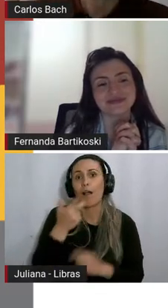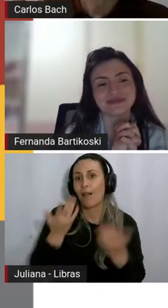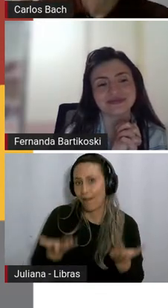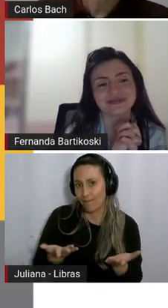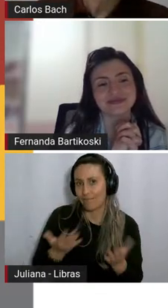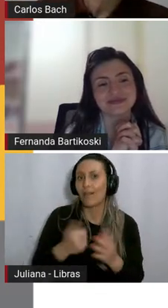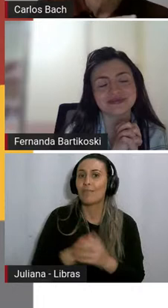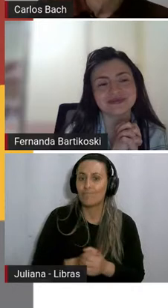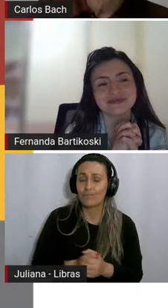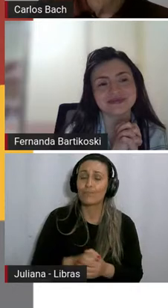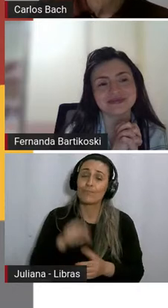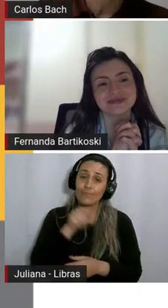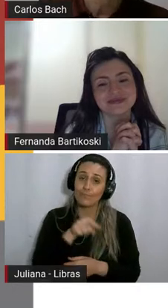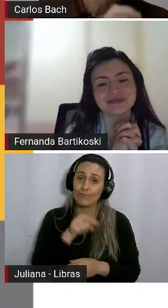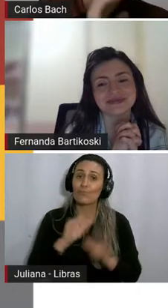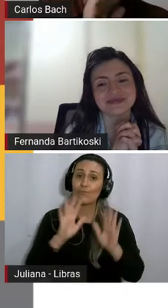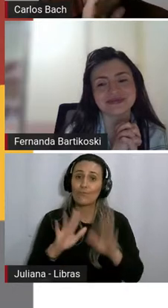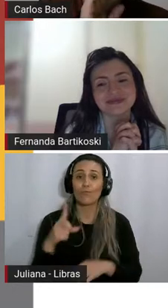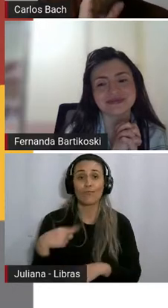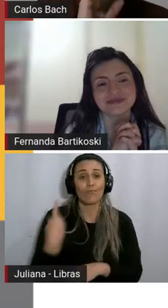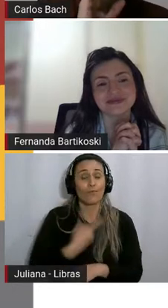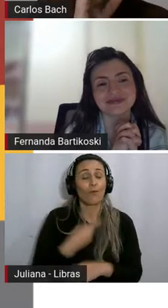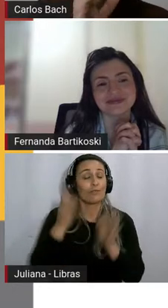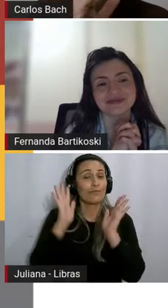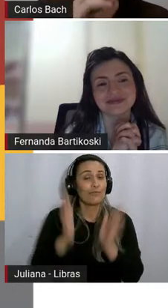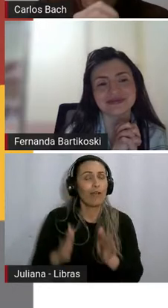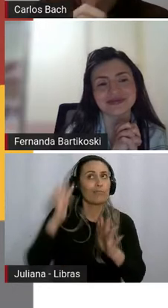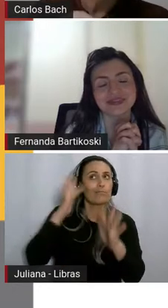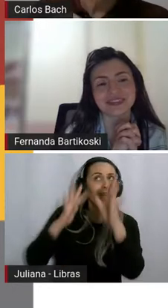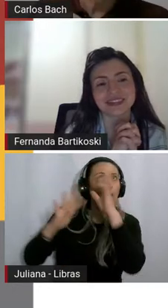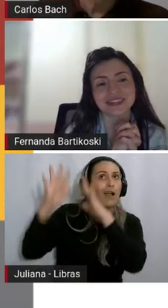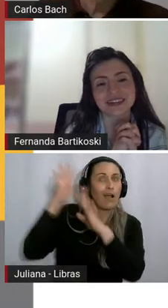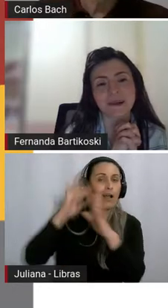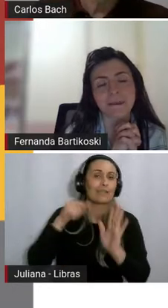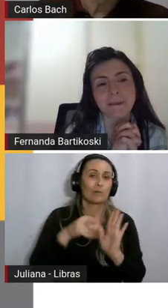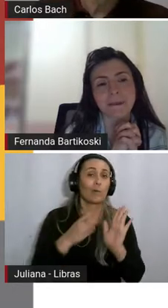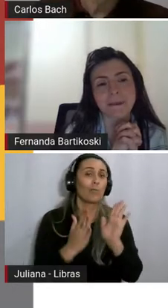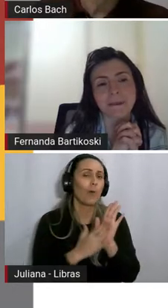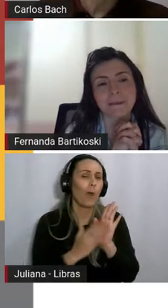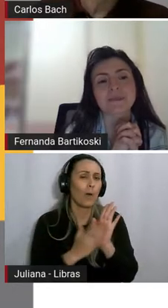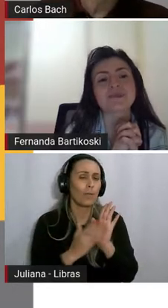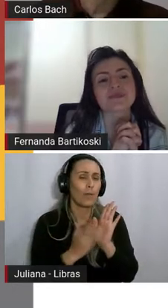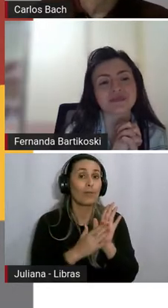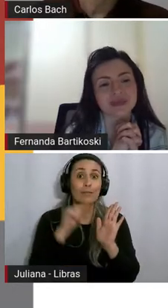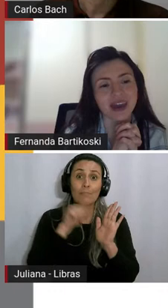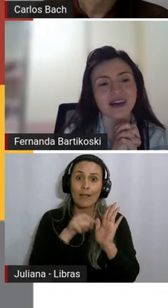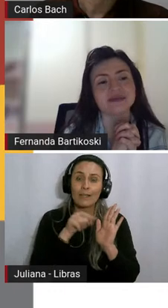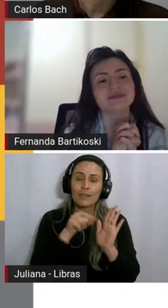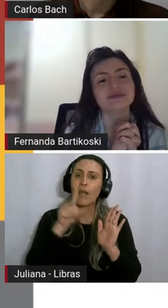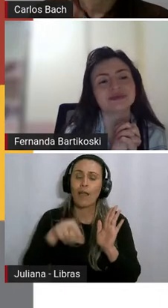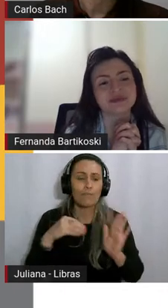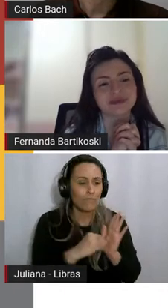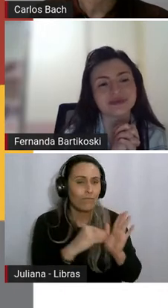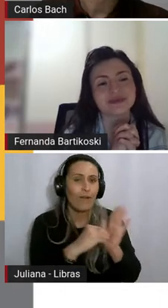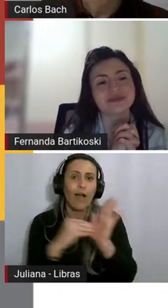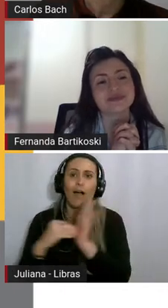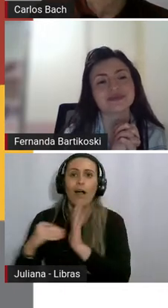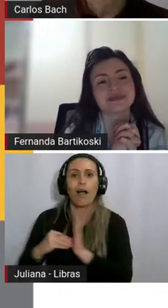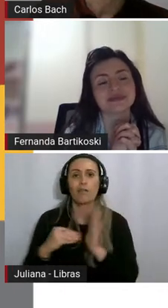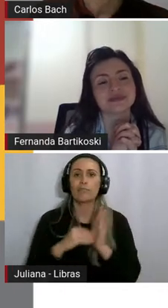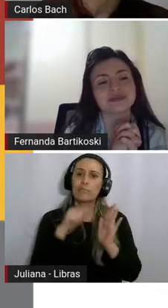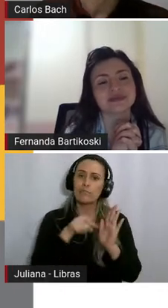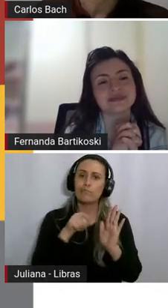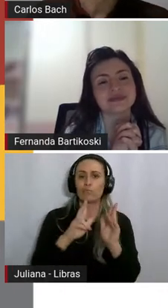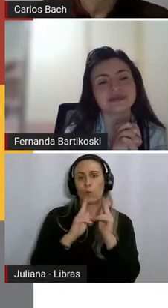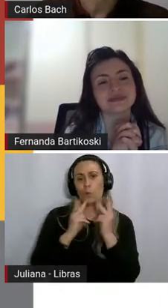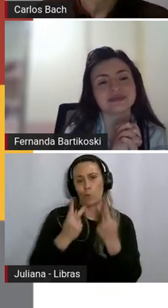essa natureza... Nós já estamos entrando lá na proposta. Mas essa desumanização também tá aí, né? É. Mas eu não vou